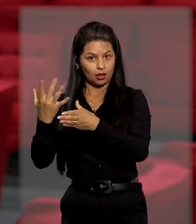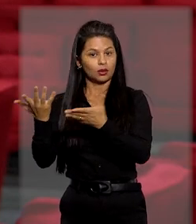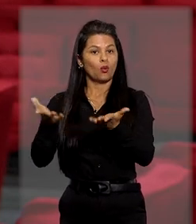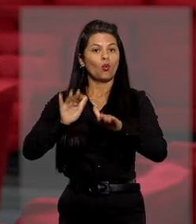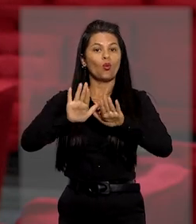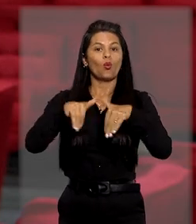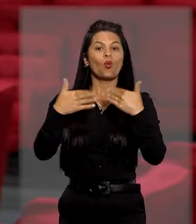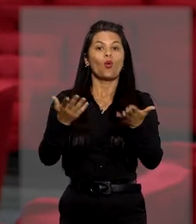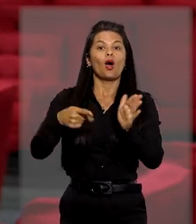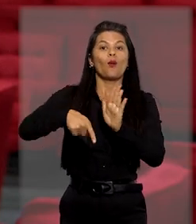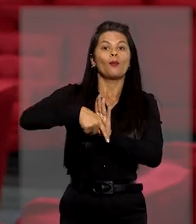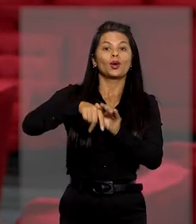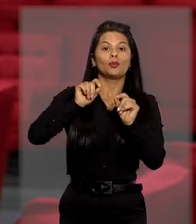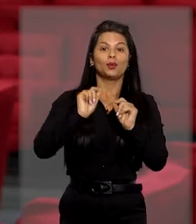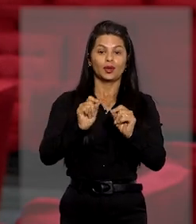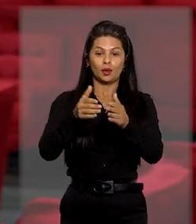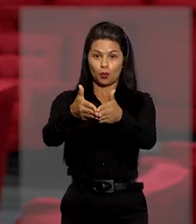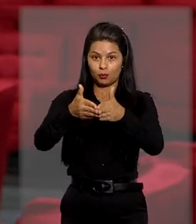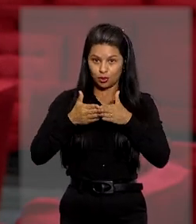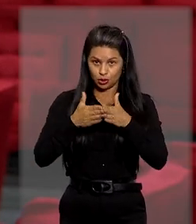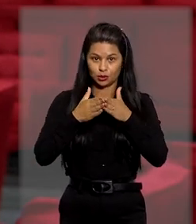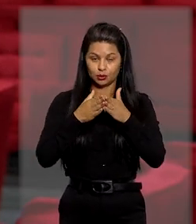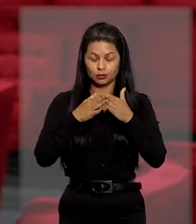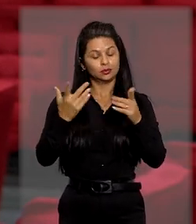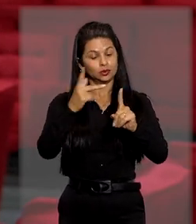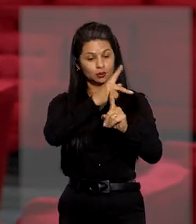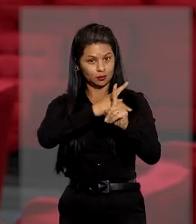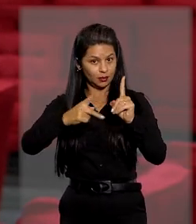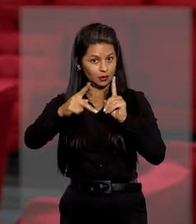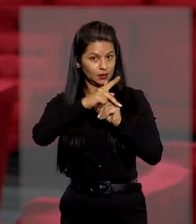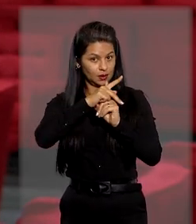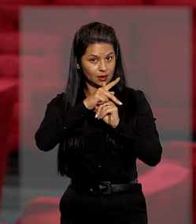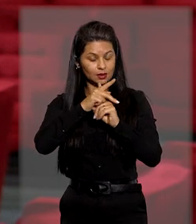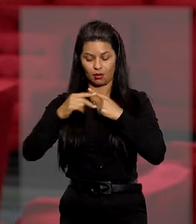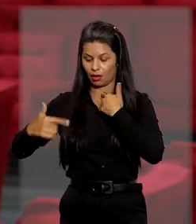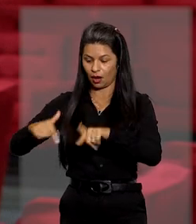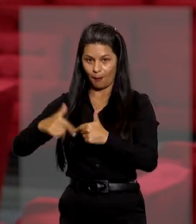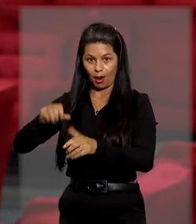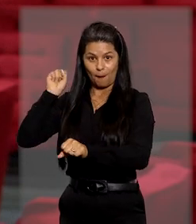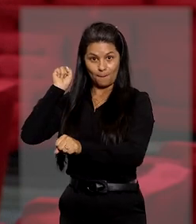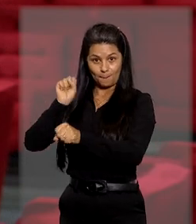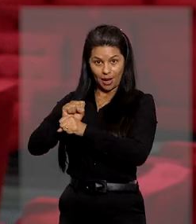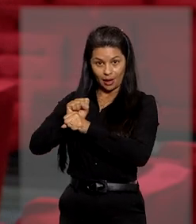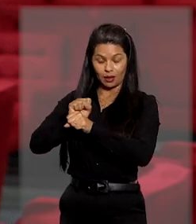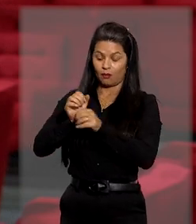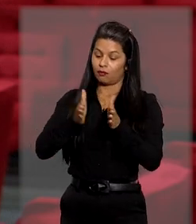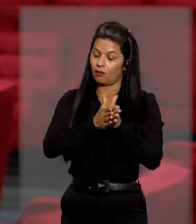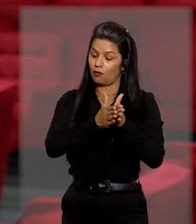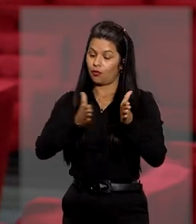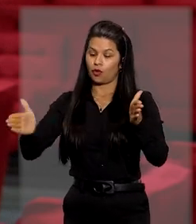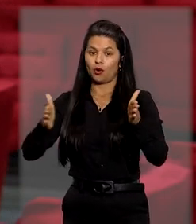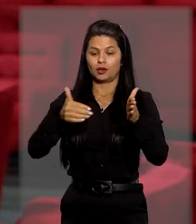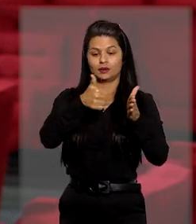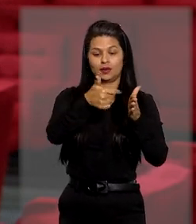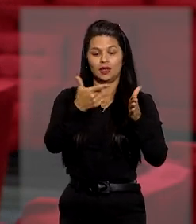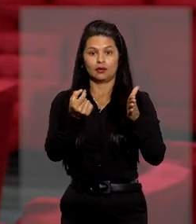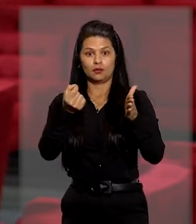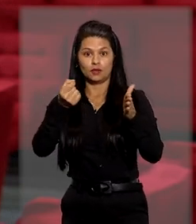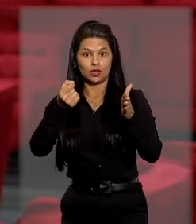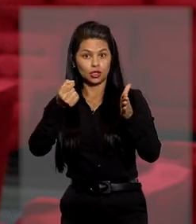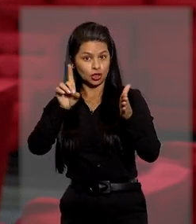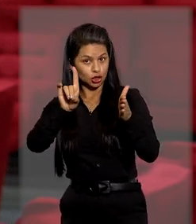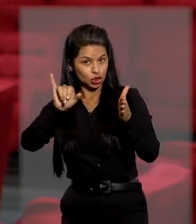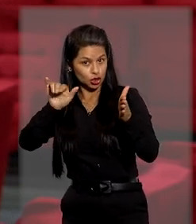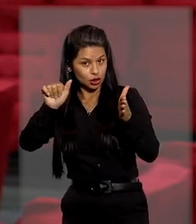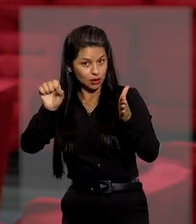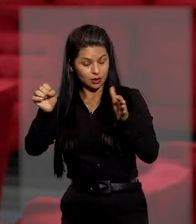considerou descabido o indeferimento de um pedido de seguro desemprego por ter sido apresentado fora do prazo de 120 dias